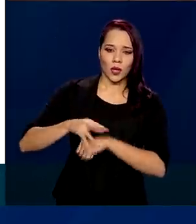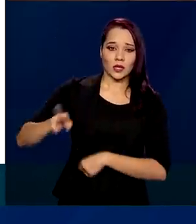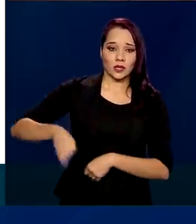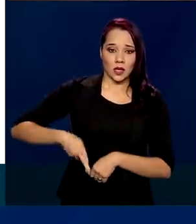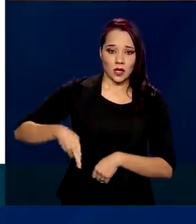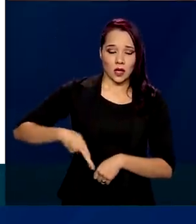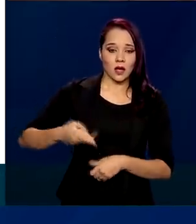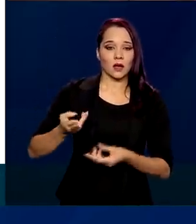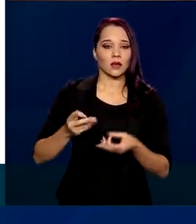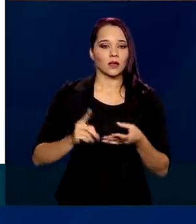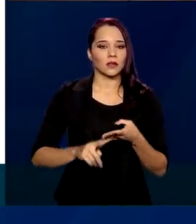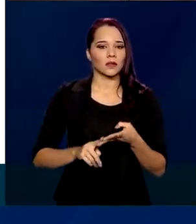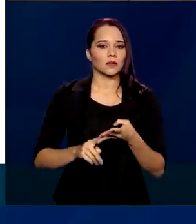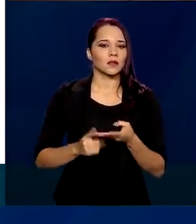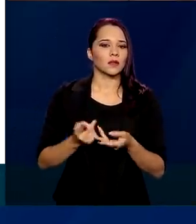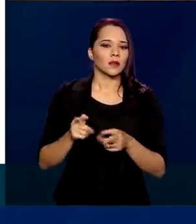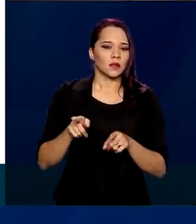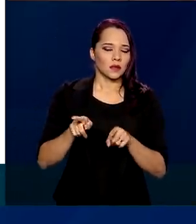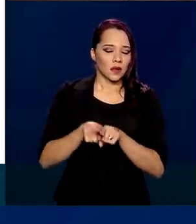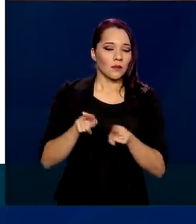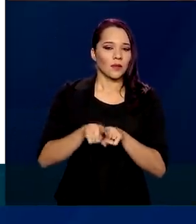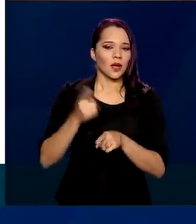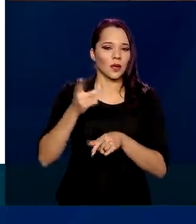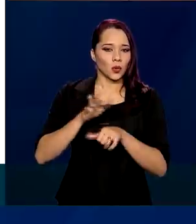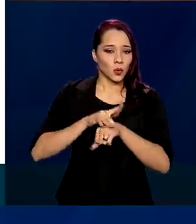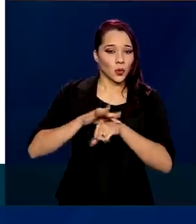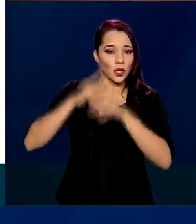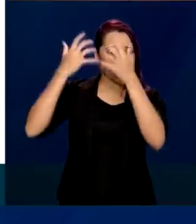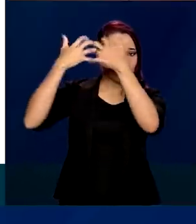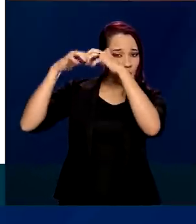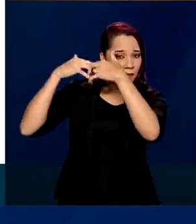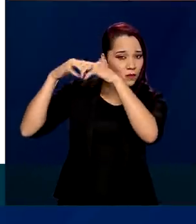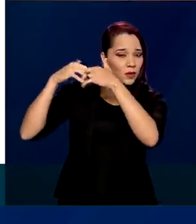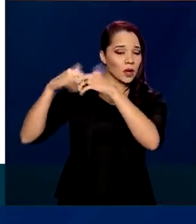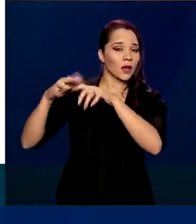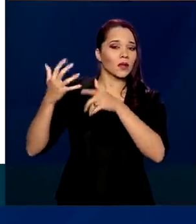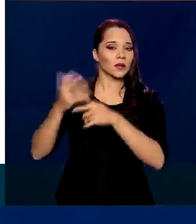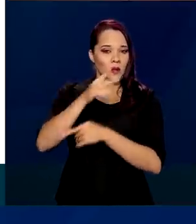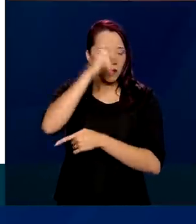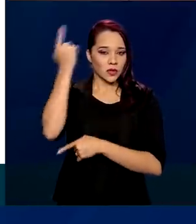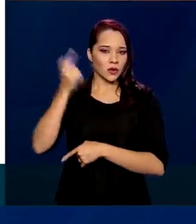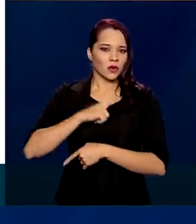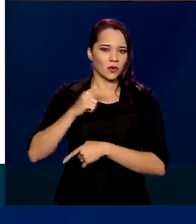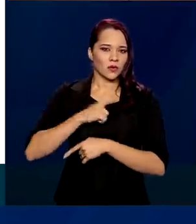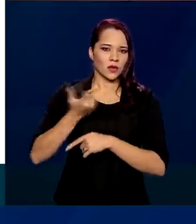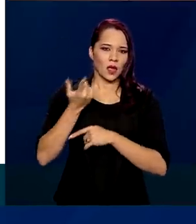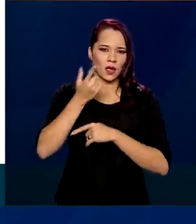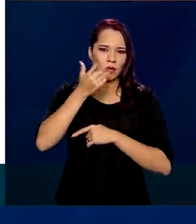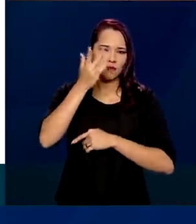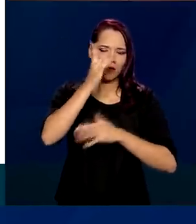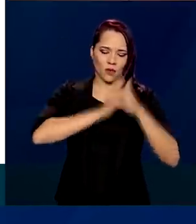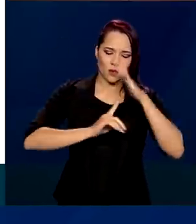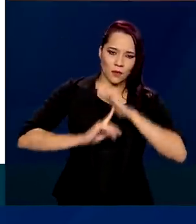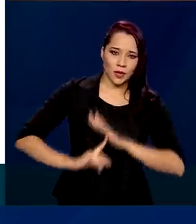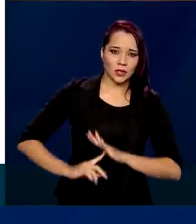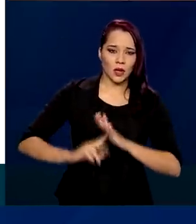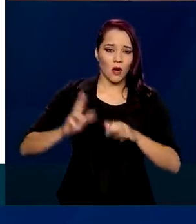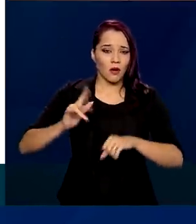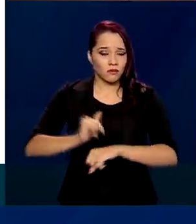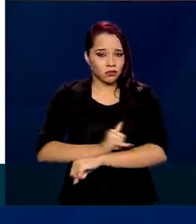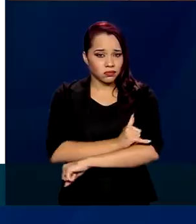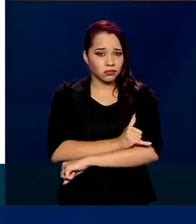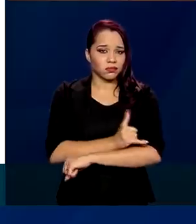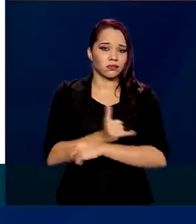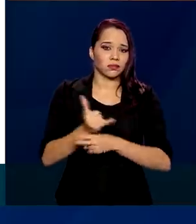renais crônicas, doenças neurológicas, pneumopatas, pessoas com imunodepressão, obesidade em grau